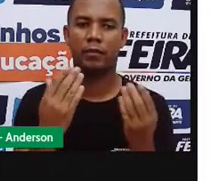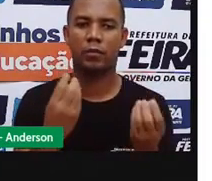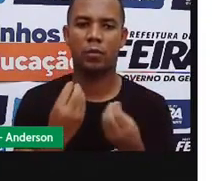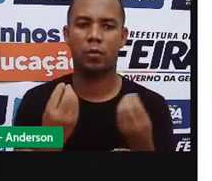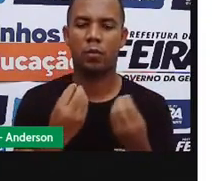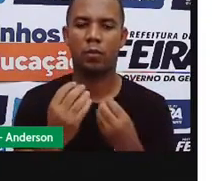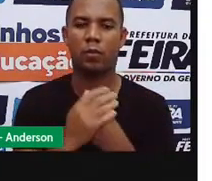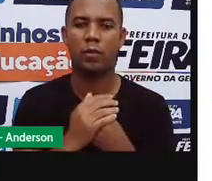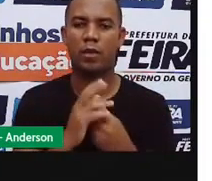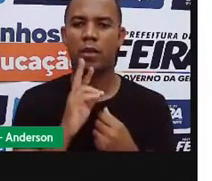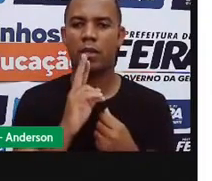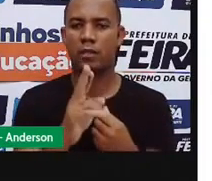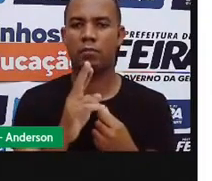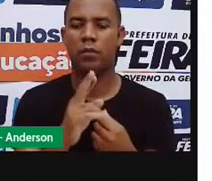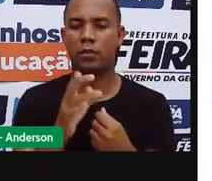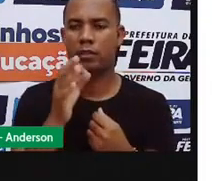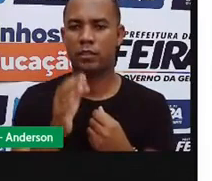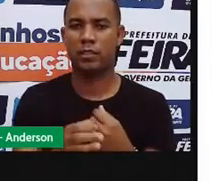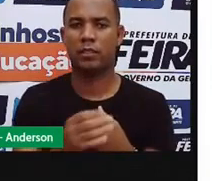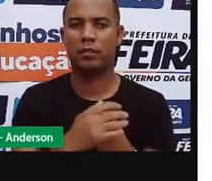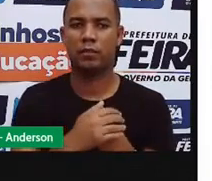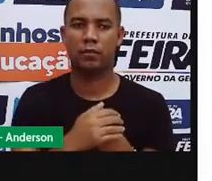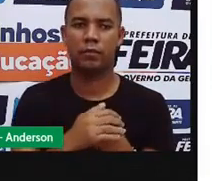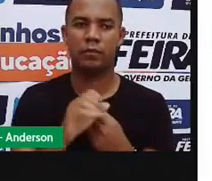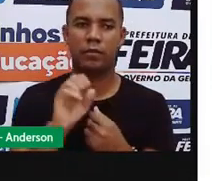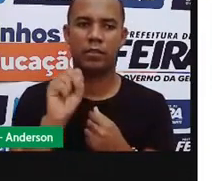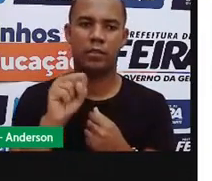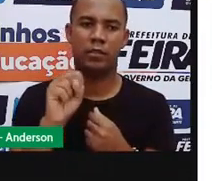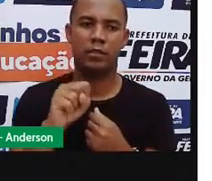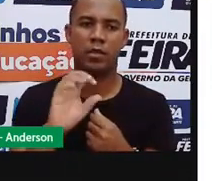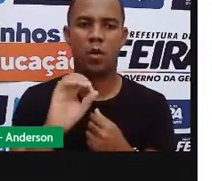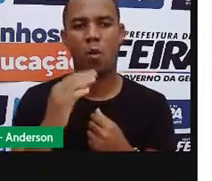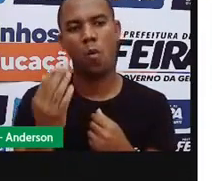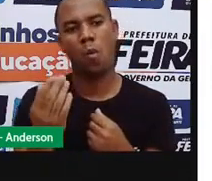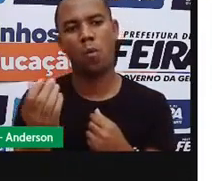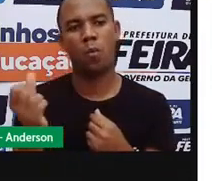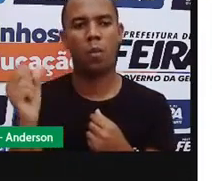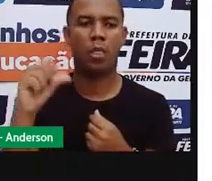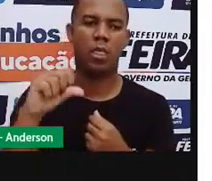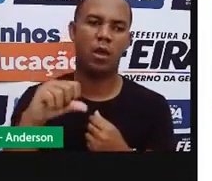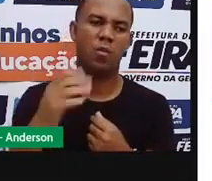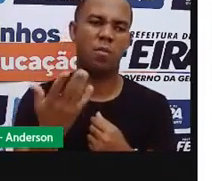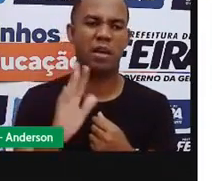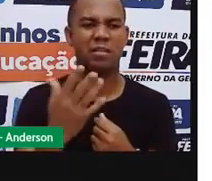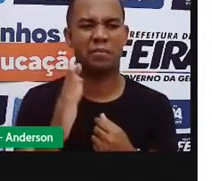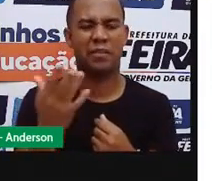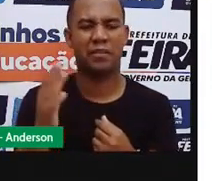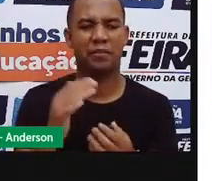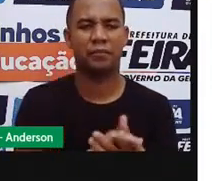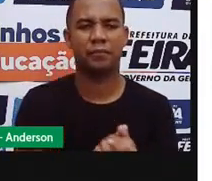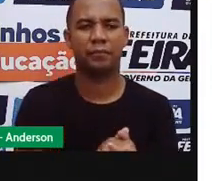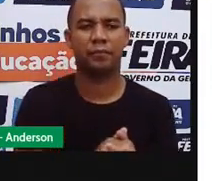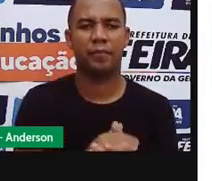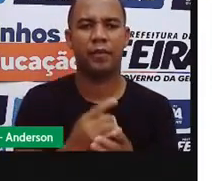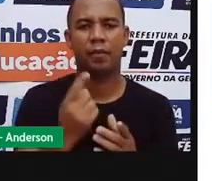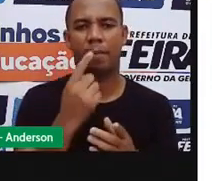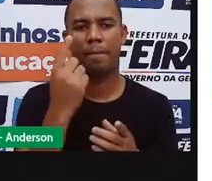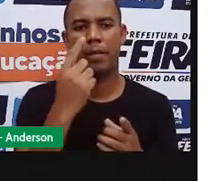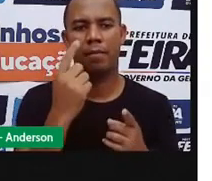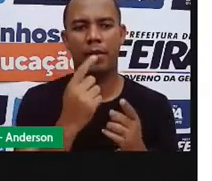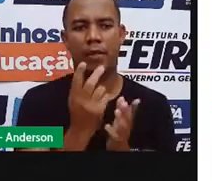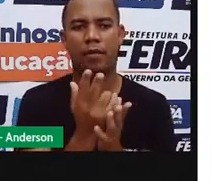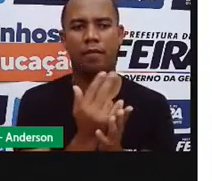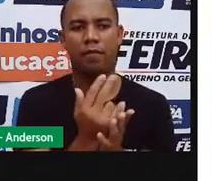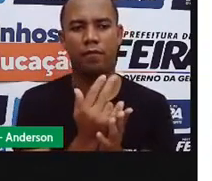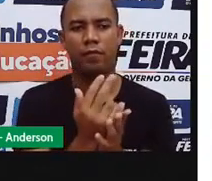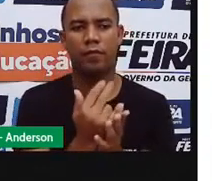Eu quero respostas curtas. Sim, não e mais ou menos. A primeira figura.